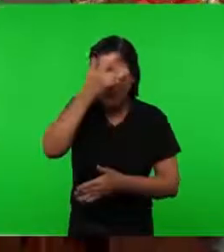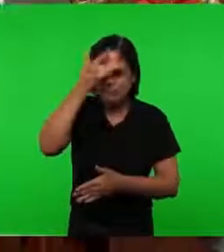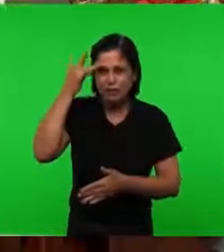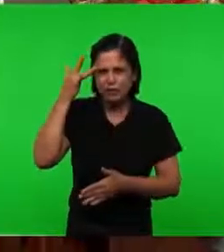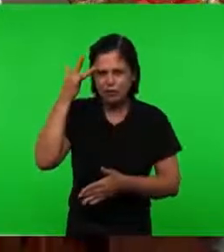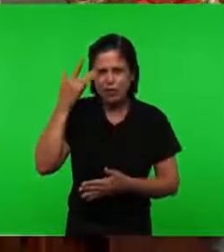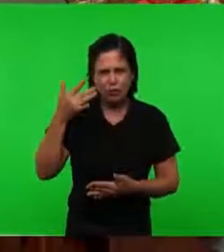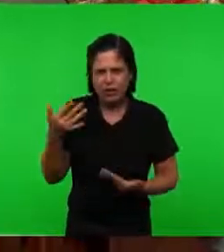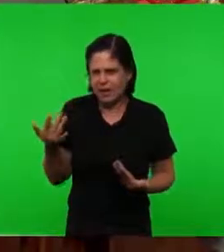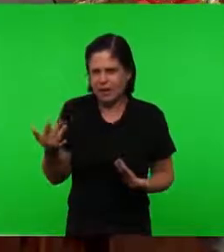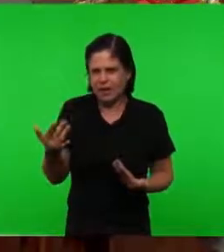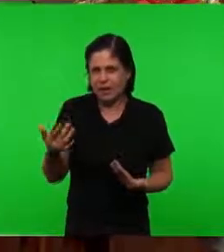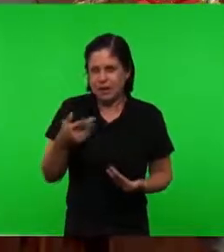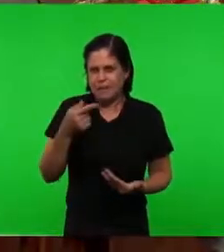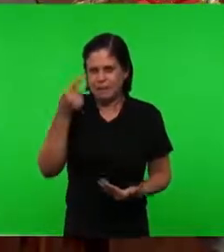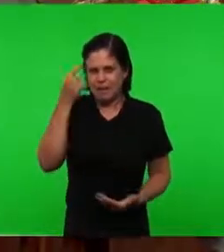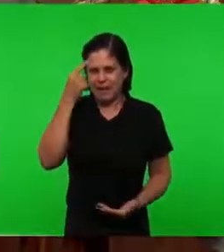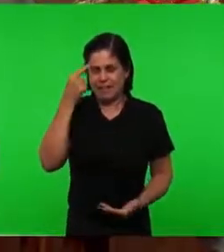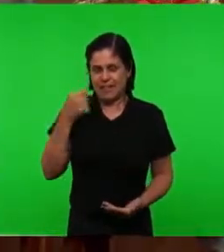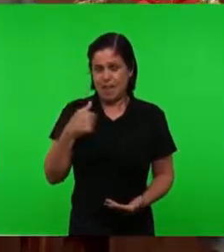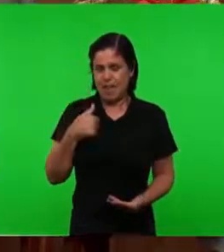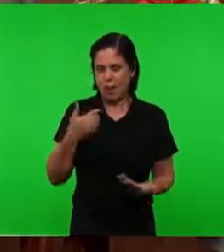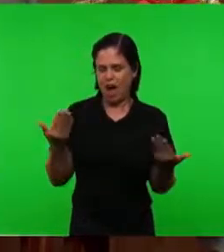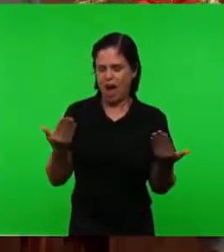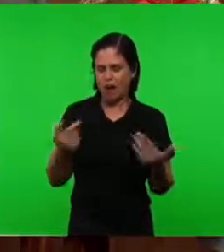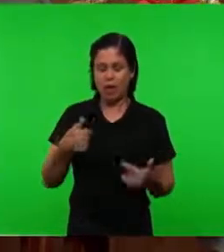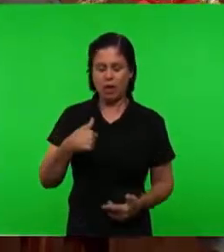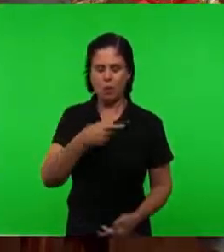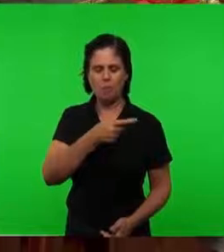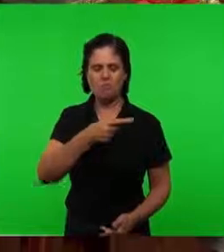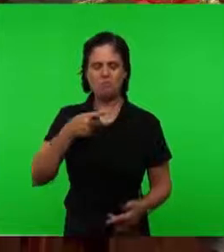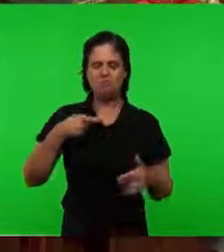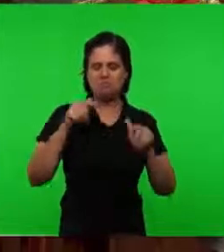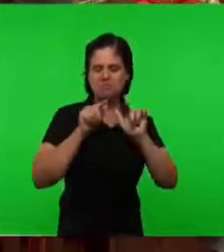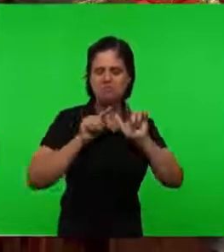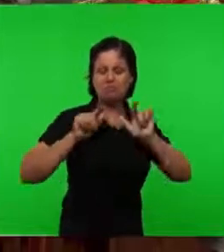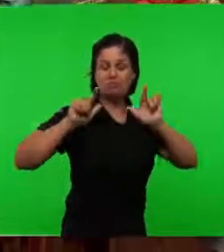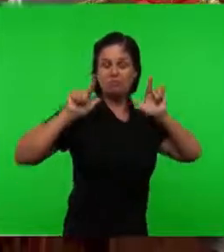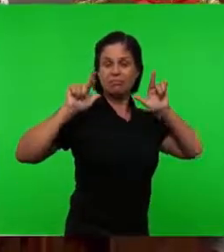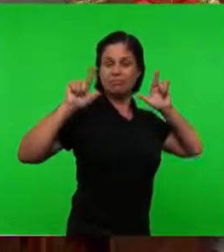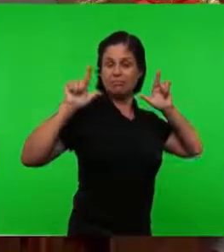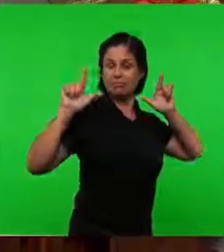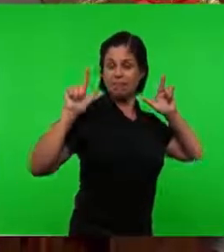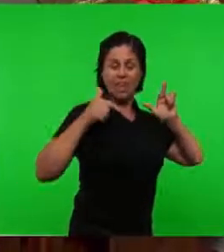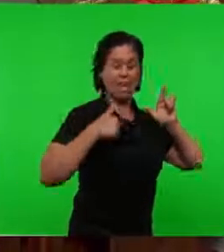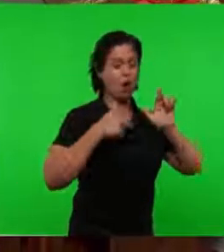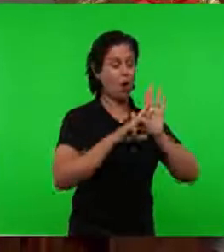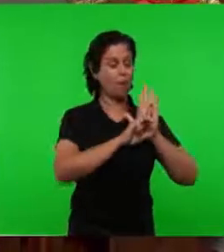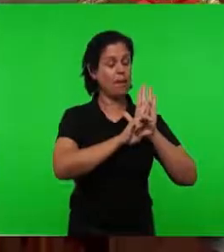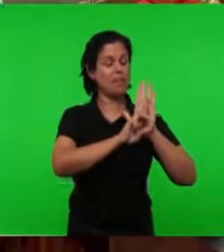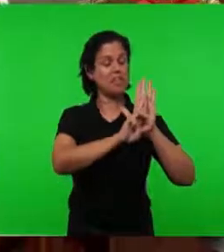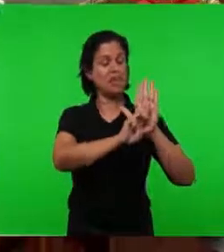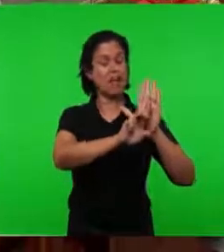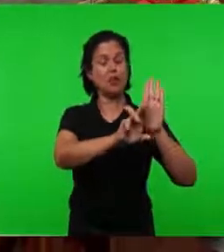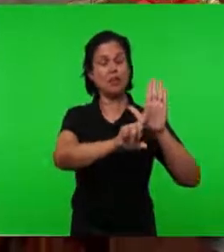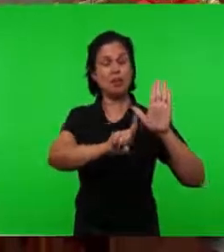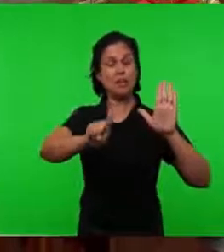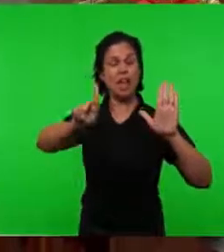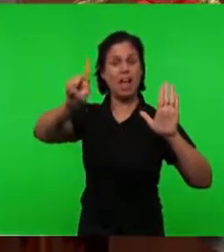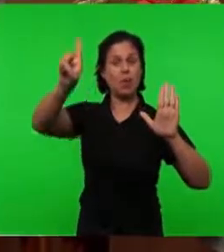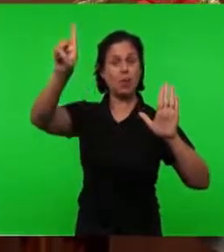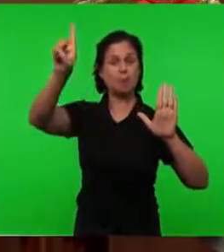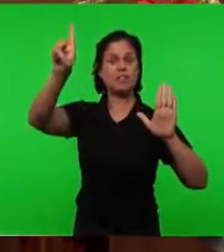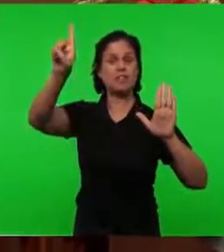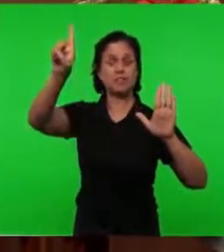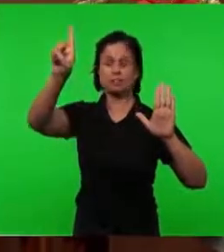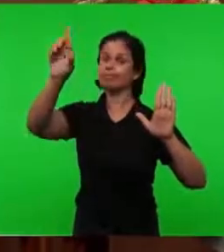Apresentar-se Com pessoas Pessoas Um representante De Deus E ele